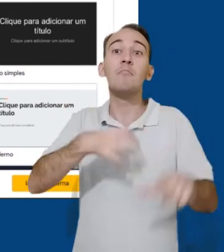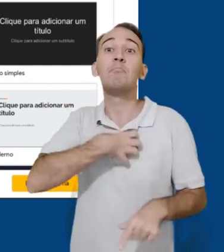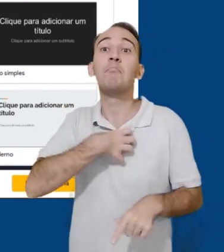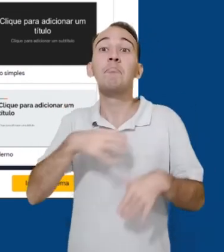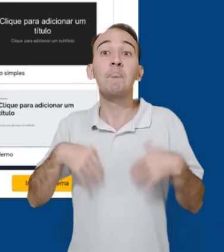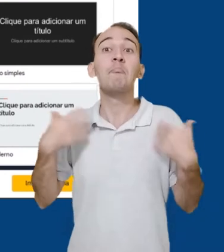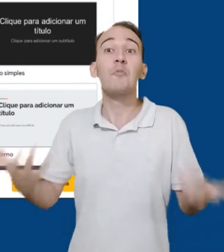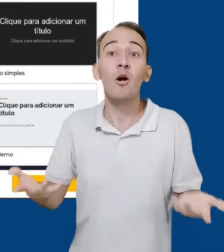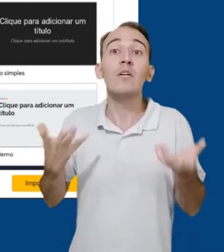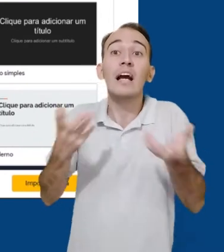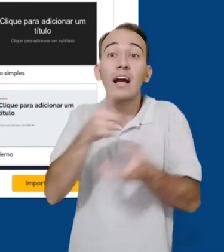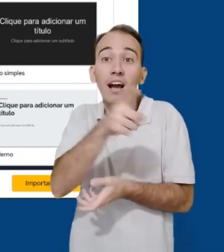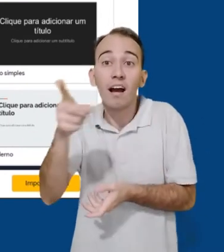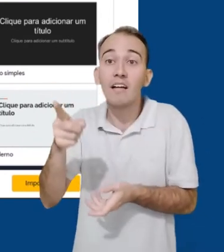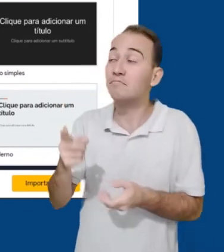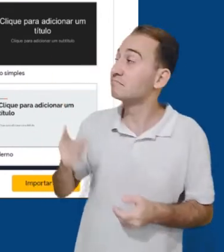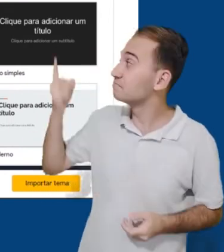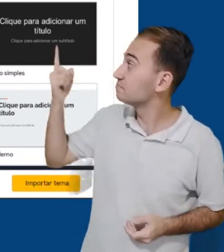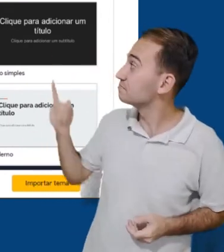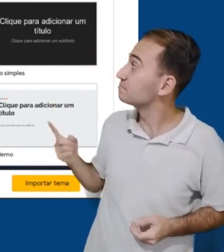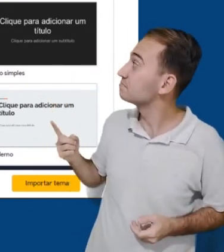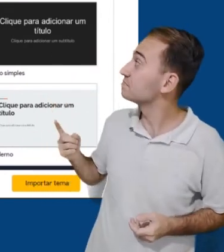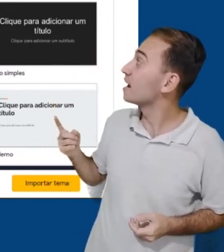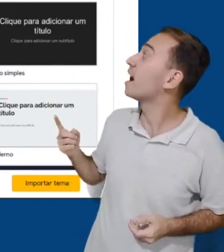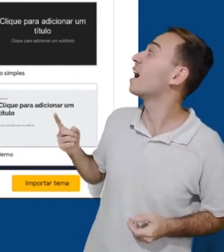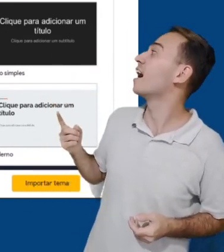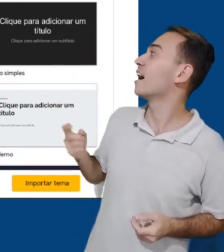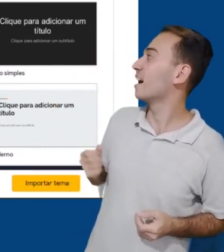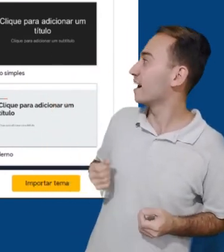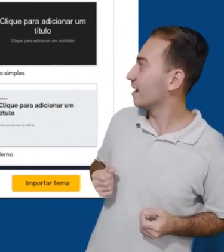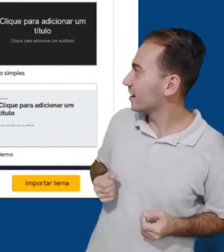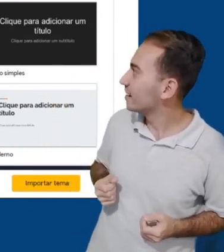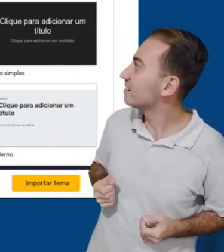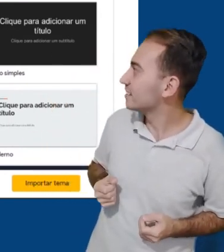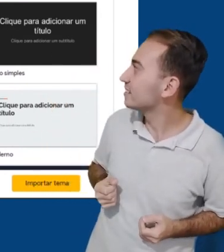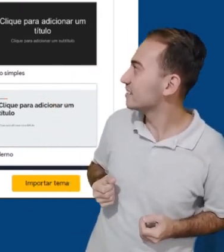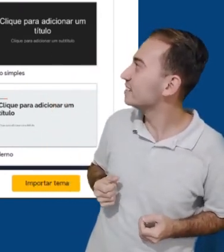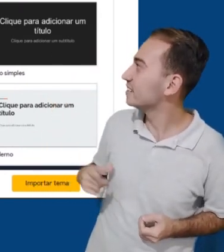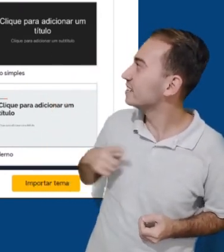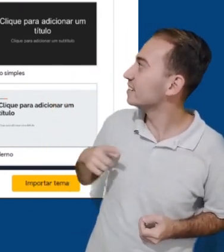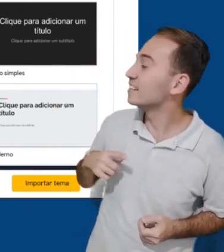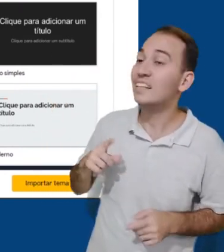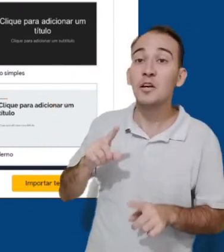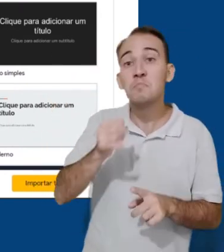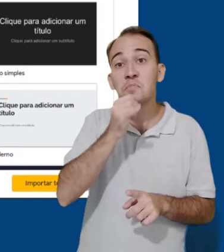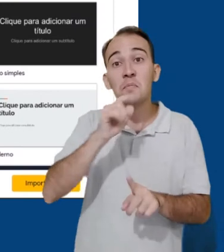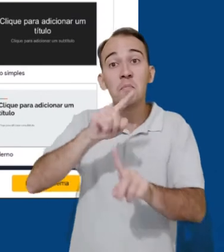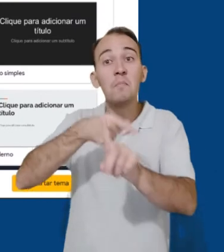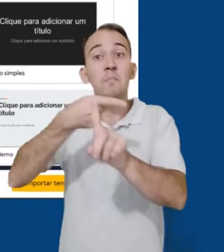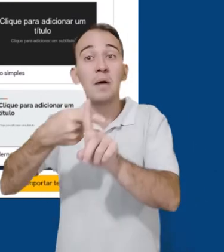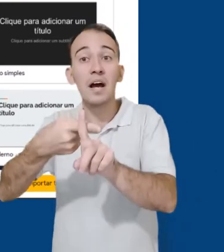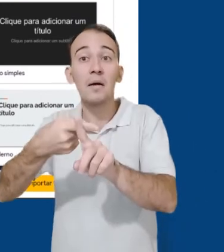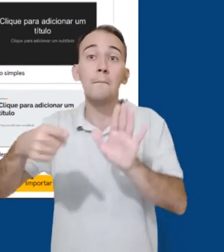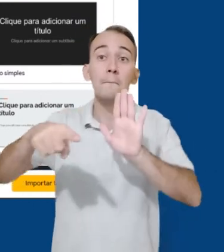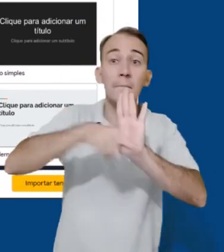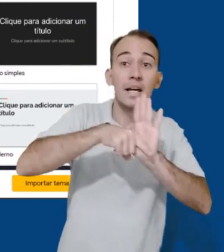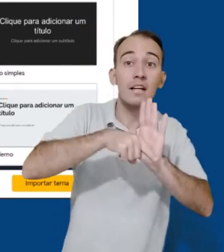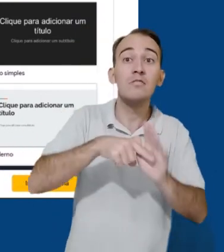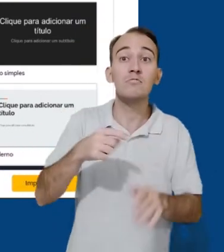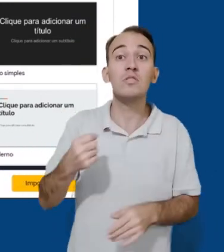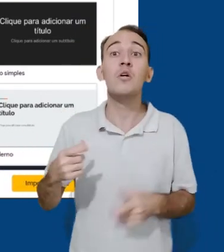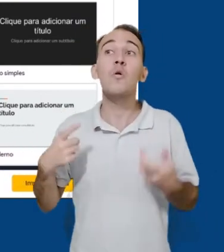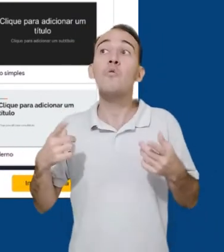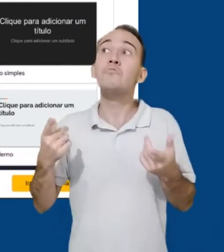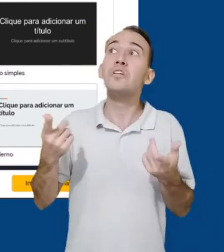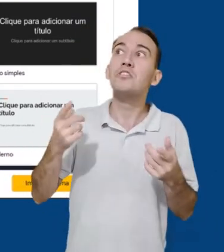clicarmos, podemos escolher qual fonte irá compor o nosso texto. Os símbolos de mais e menos com o número no meio nos permite